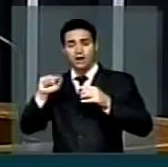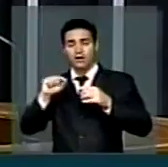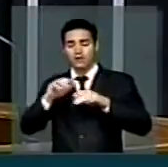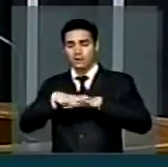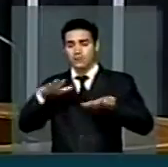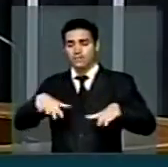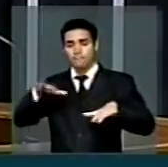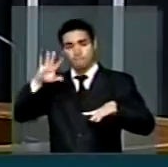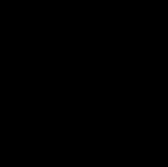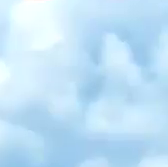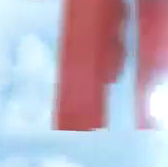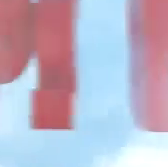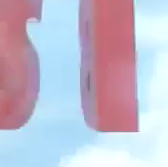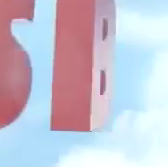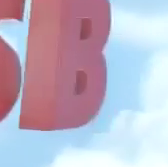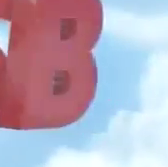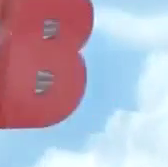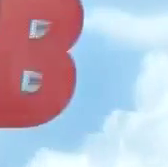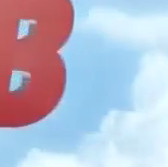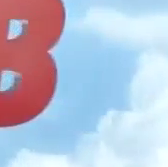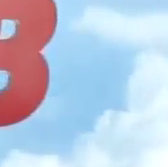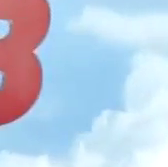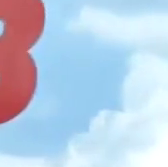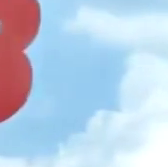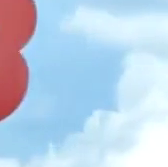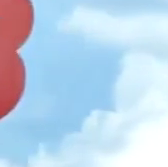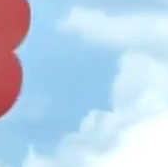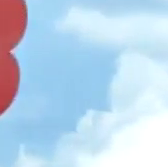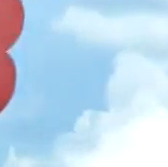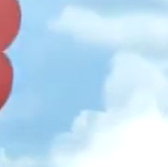emancipação dos municípios. Obrigado. Obrigado. Obrigado.